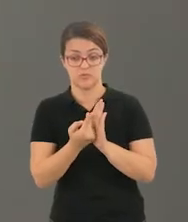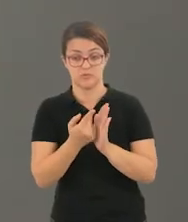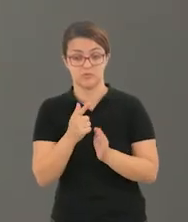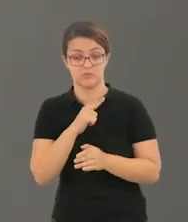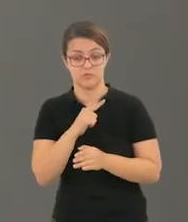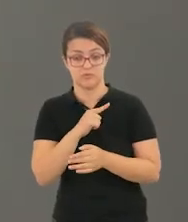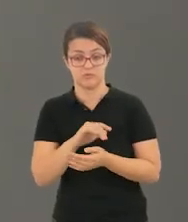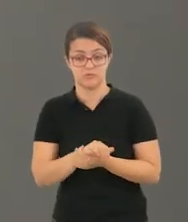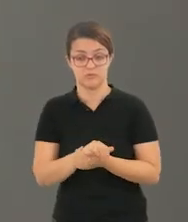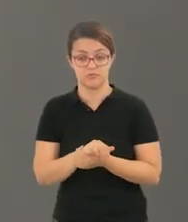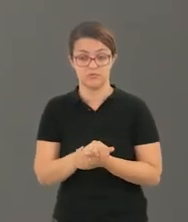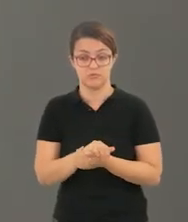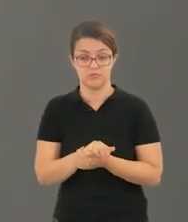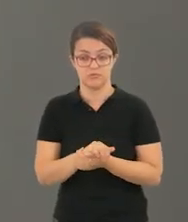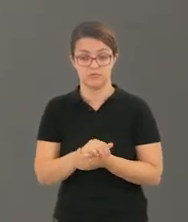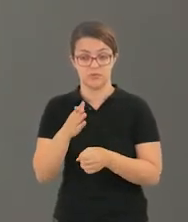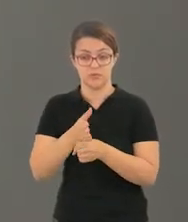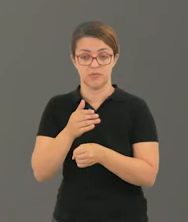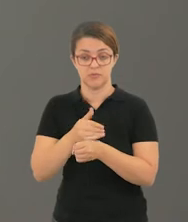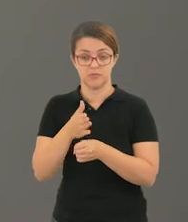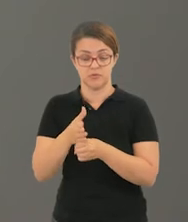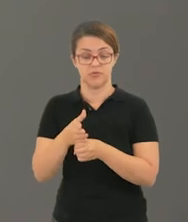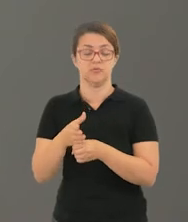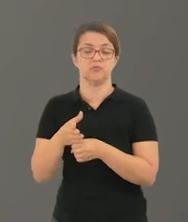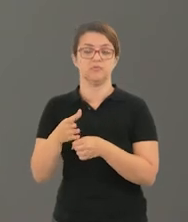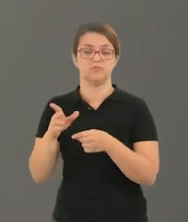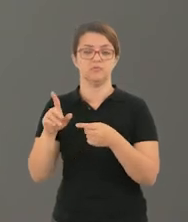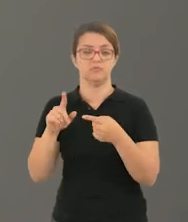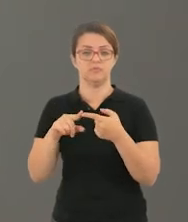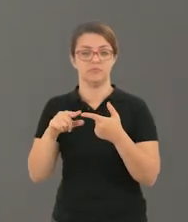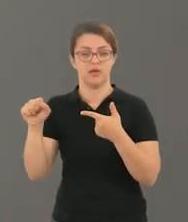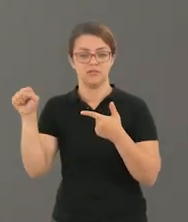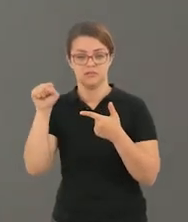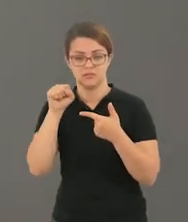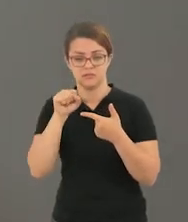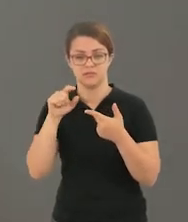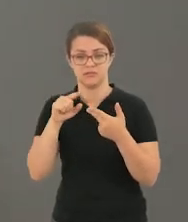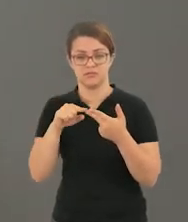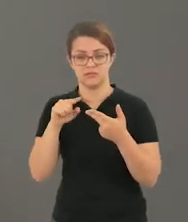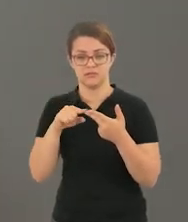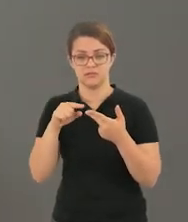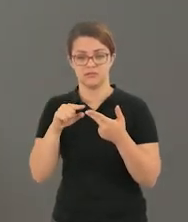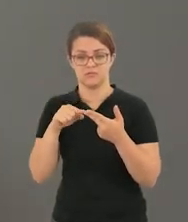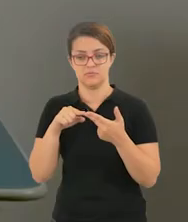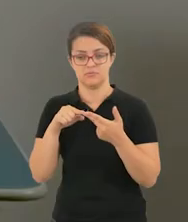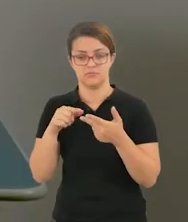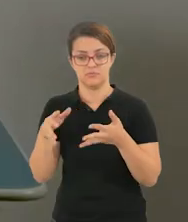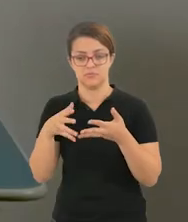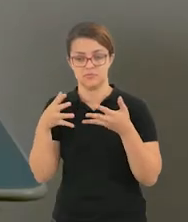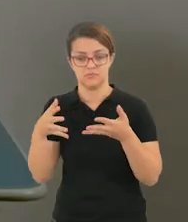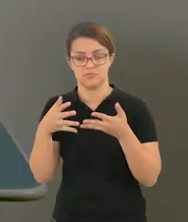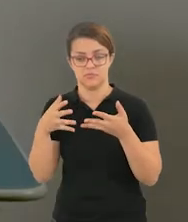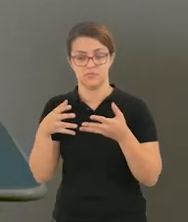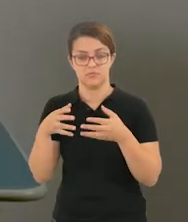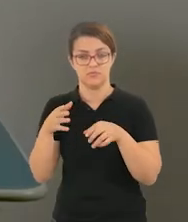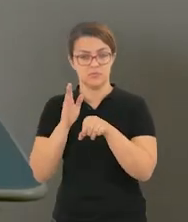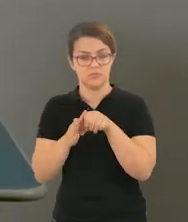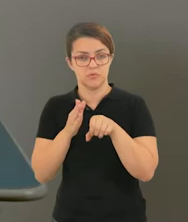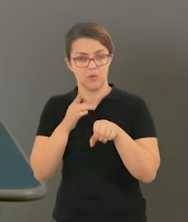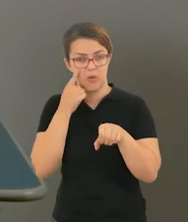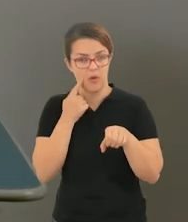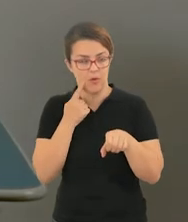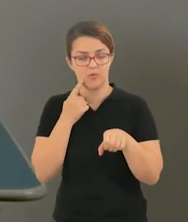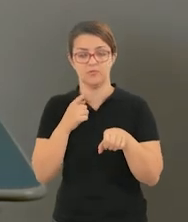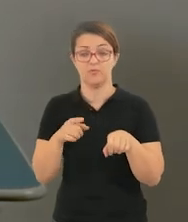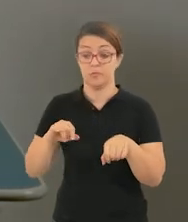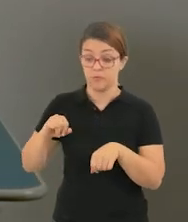Aproveitem para treinar o vocabulário e fiquem agora com a professora Raquel, que vai passar para vocês as atividades para o